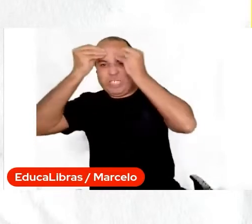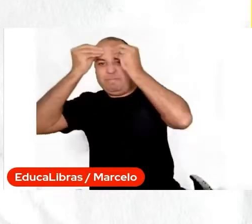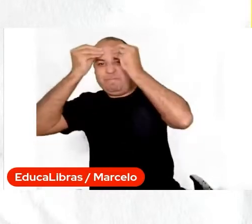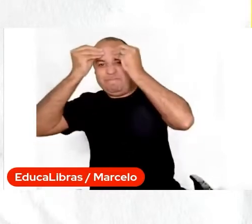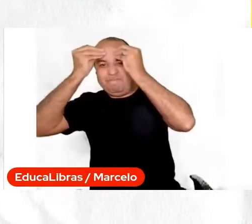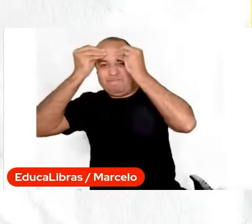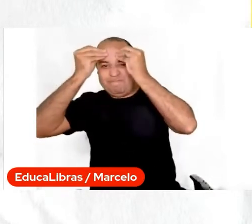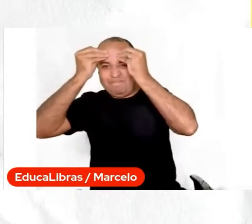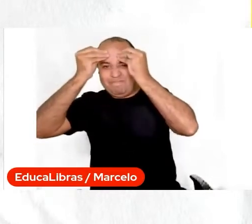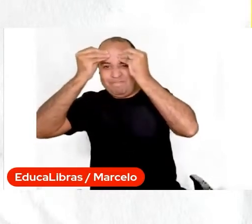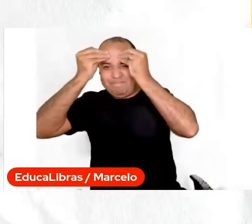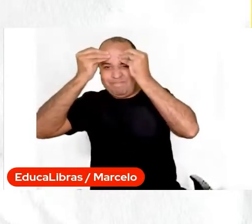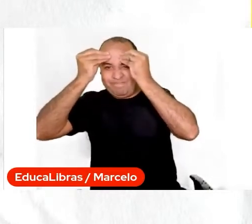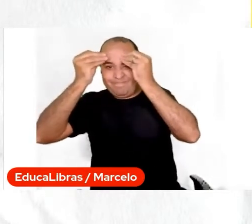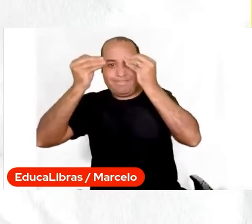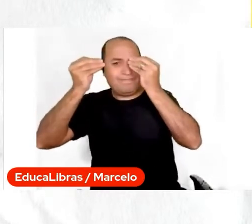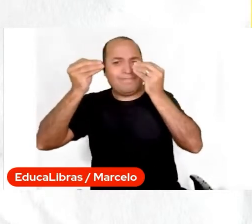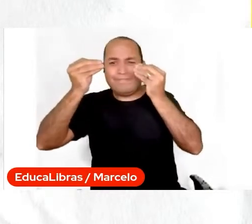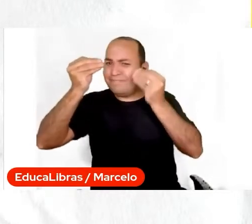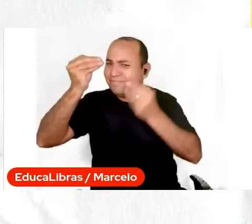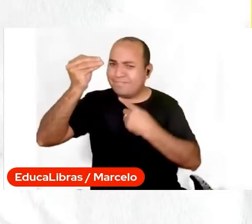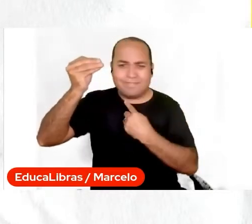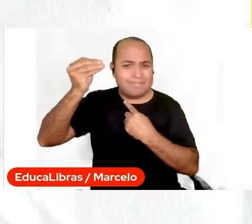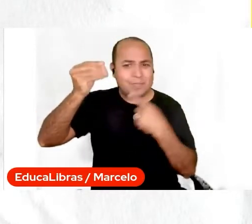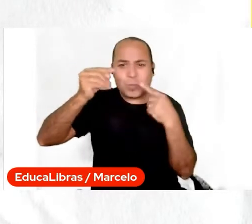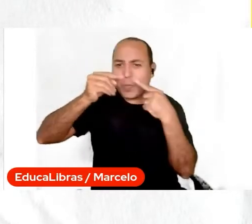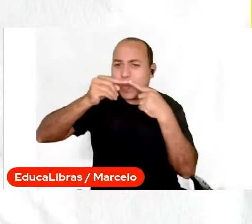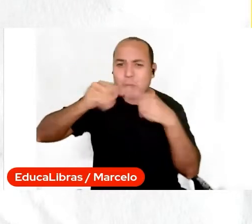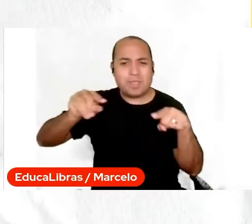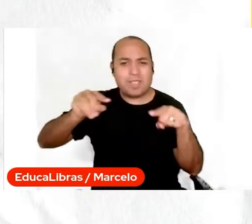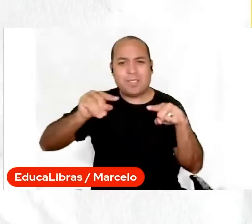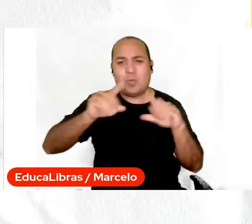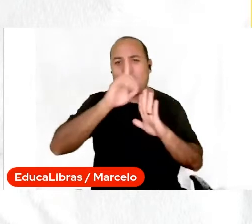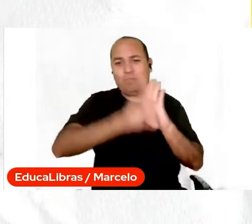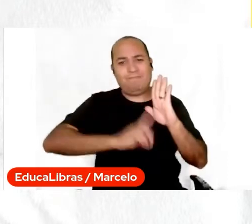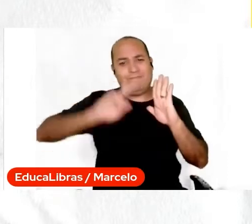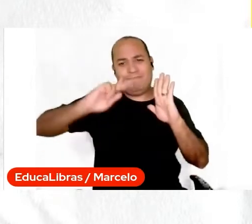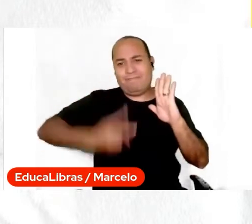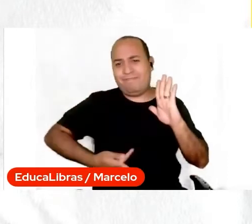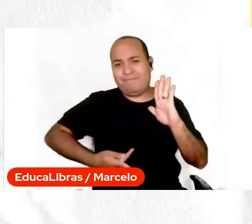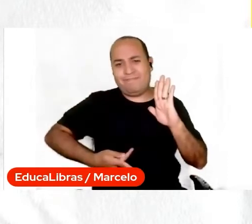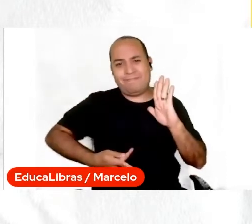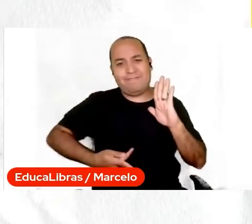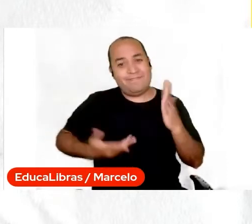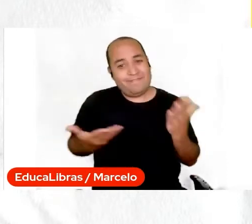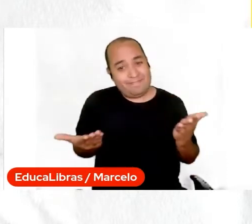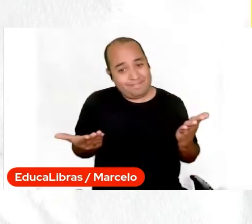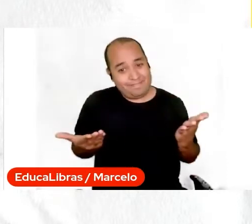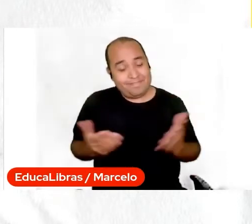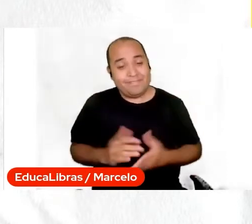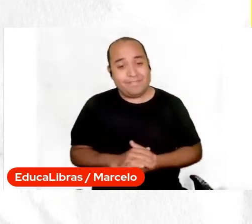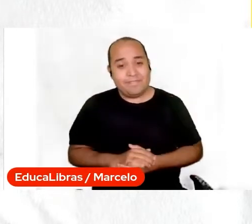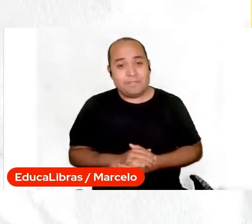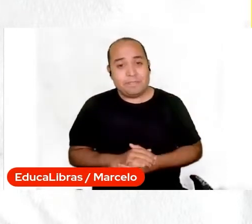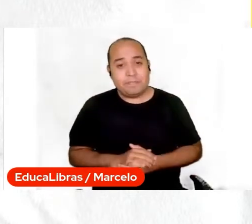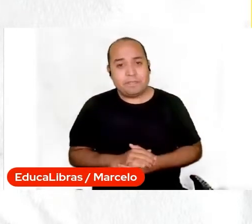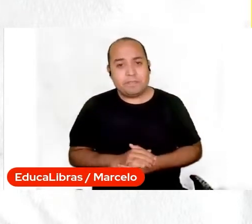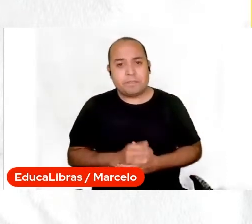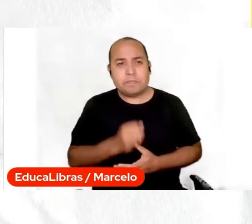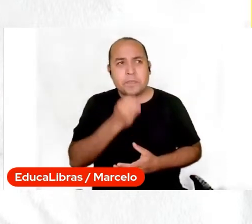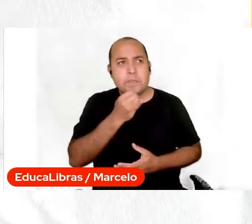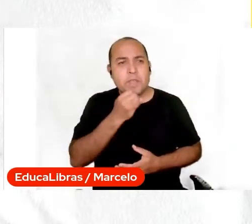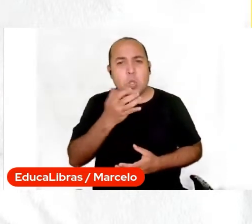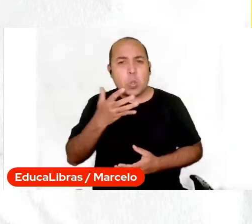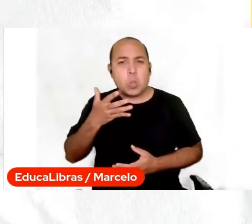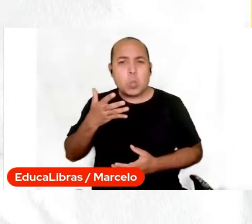Isso não pode, os direitos humanos, eles não podem estar atrelados a um discurso vazio